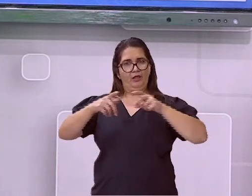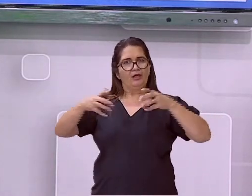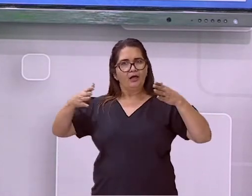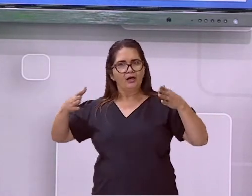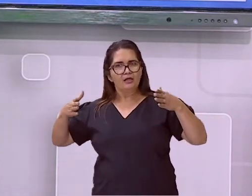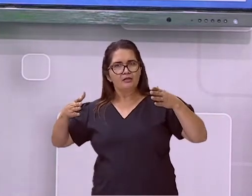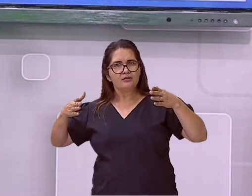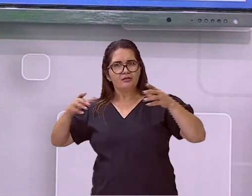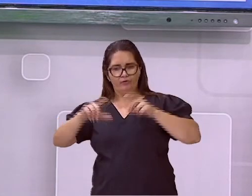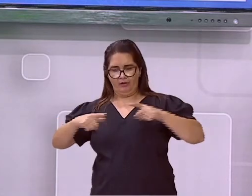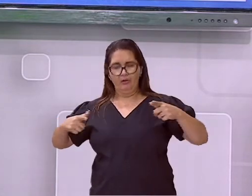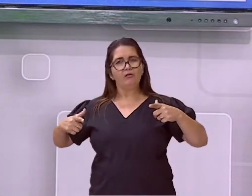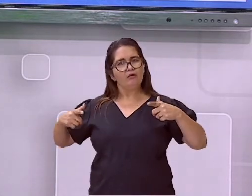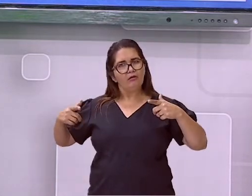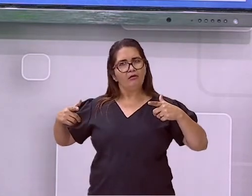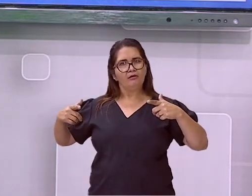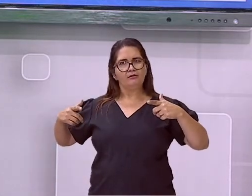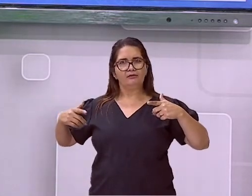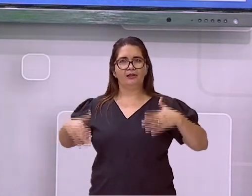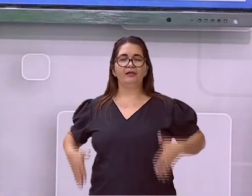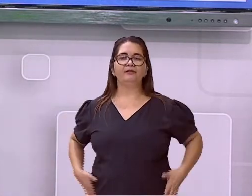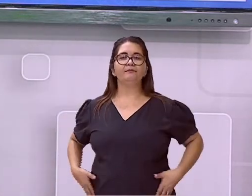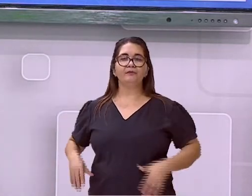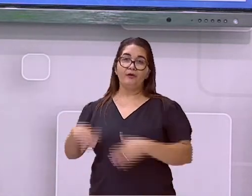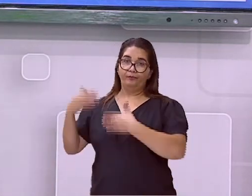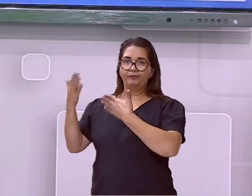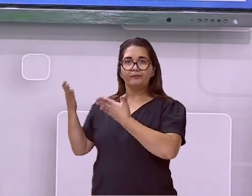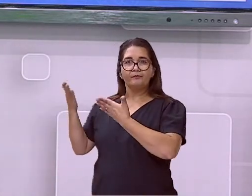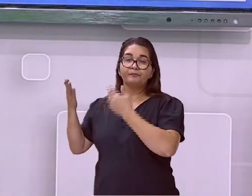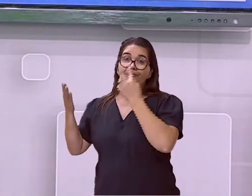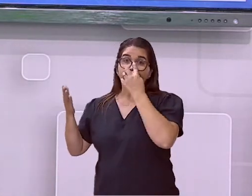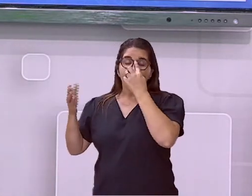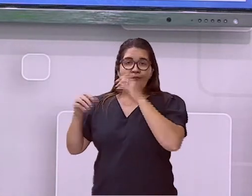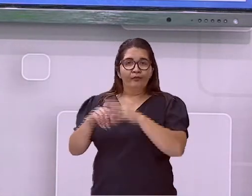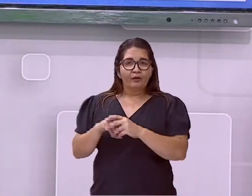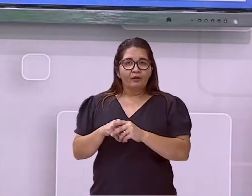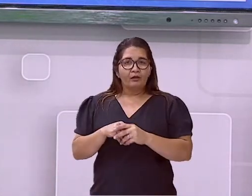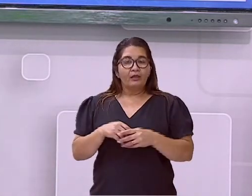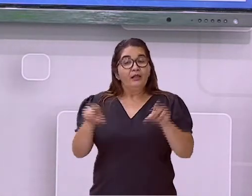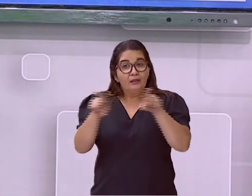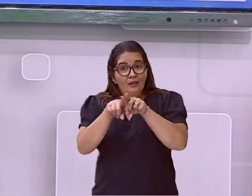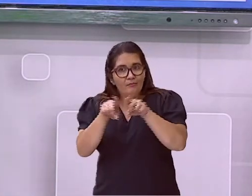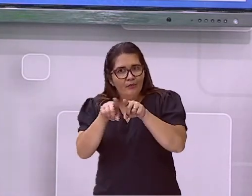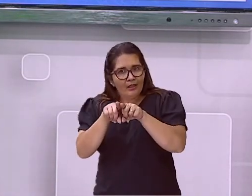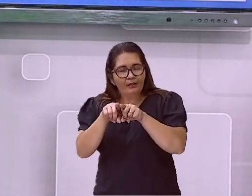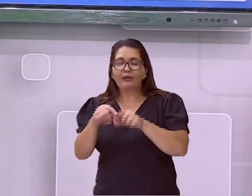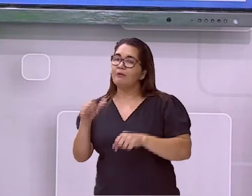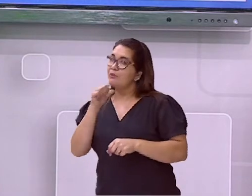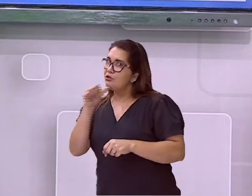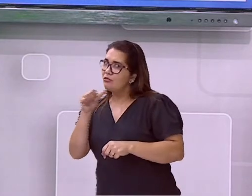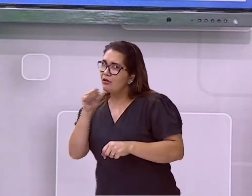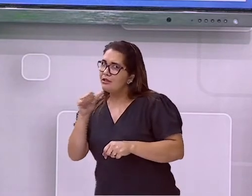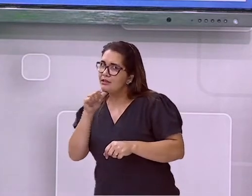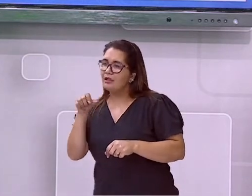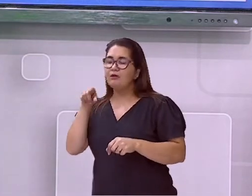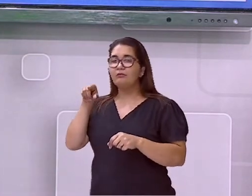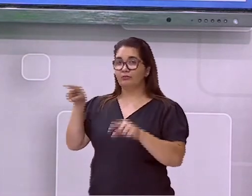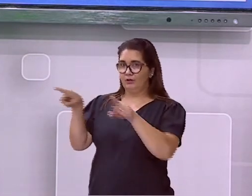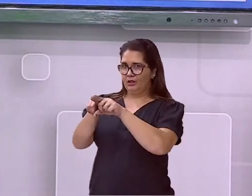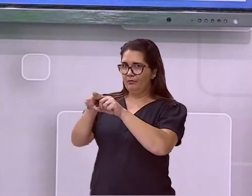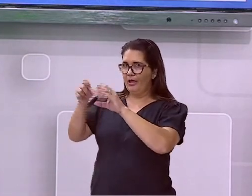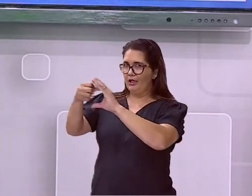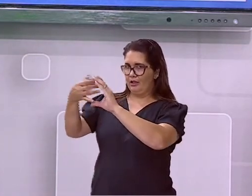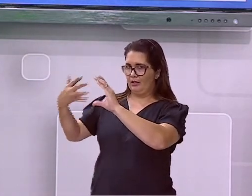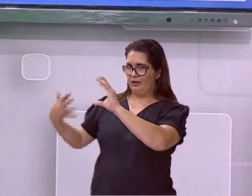né? De mulher. Deixa de ser menina para ser mulher. Bom, a menstruação, que é a primeira, a presença da